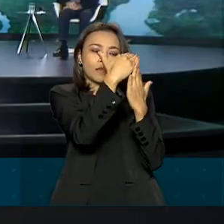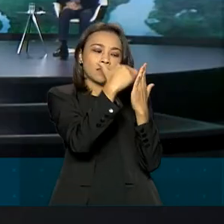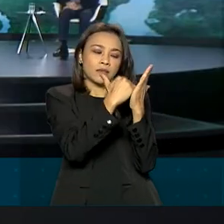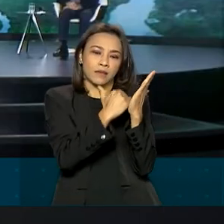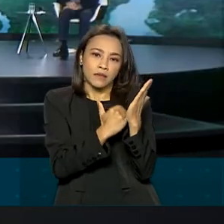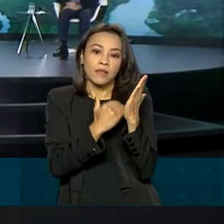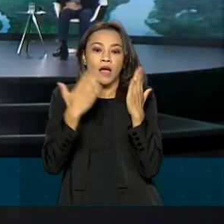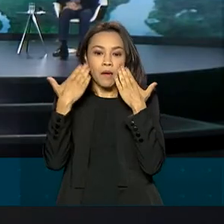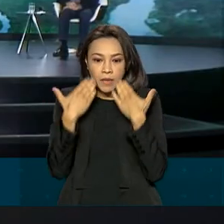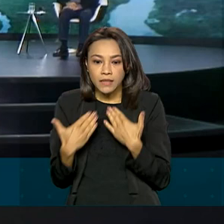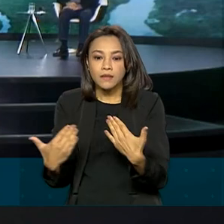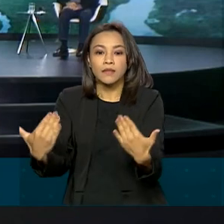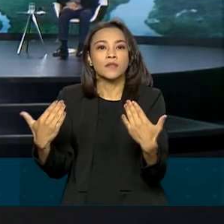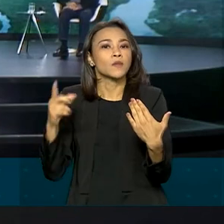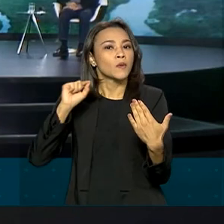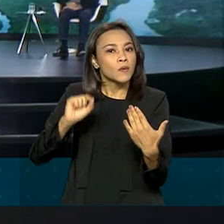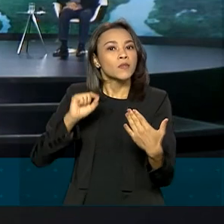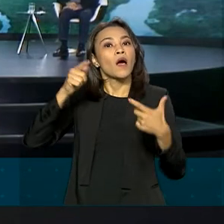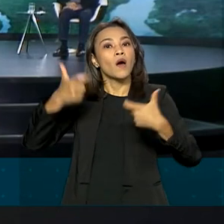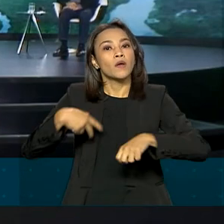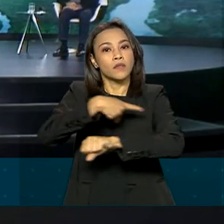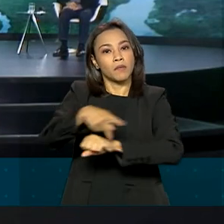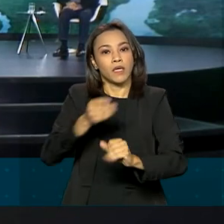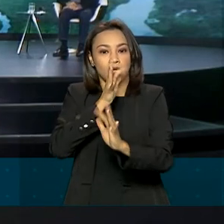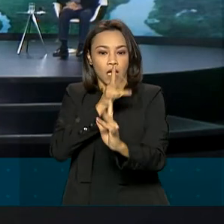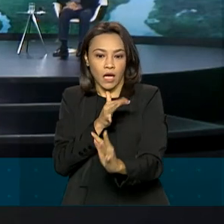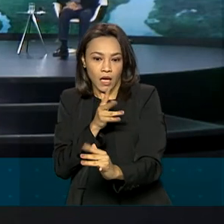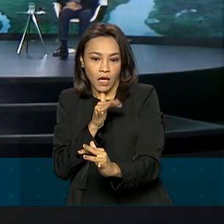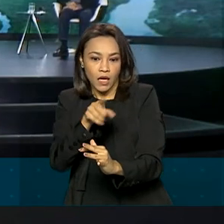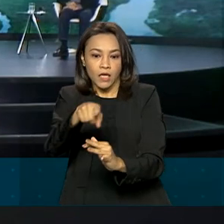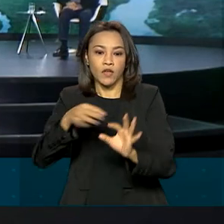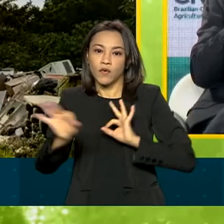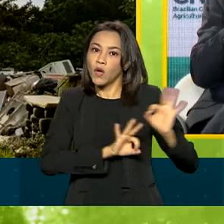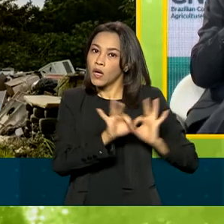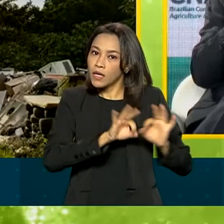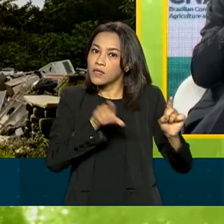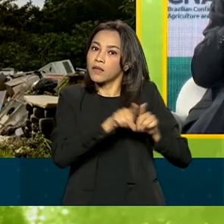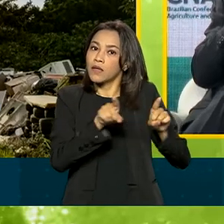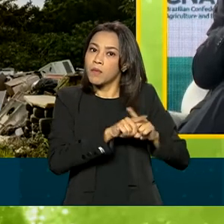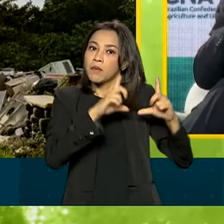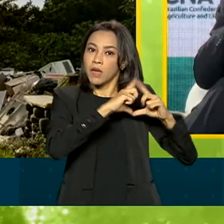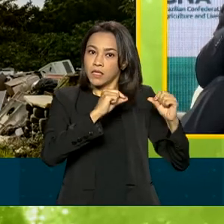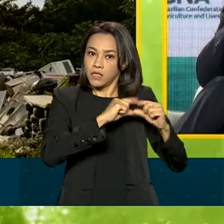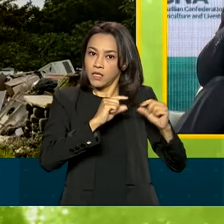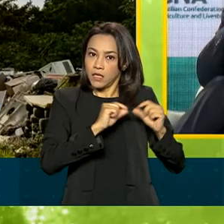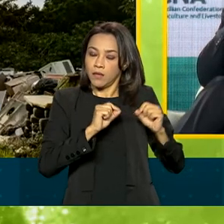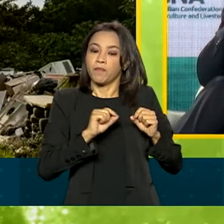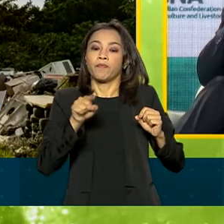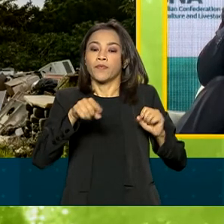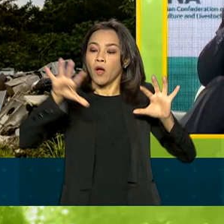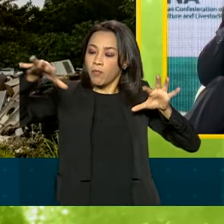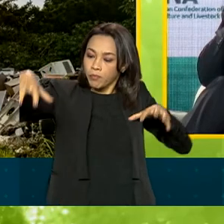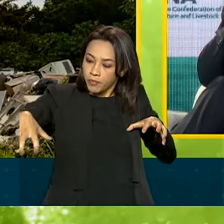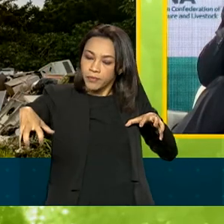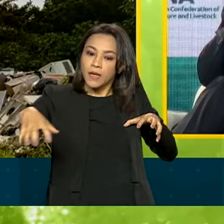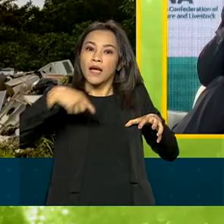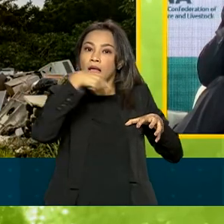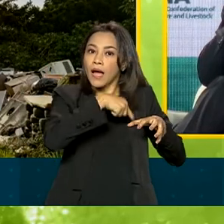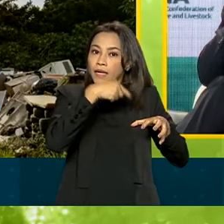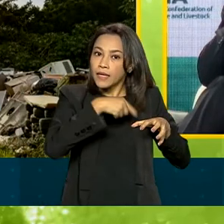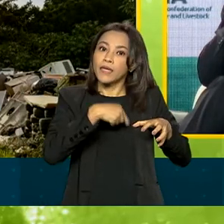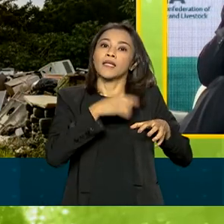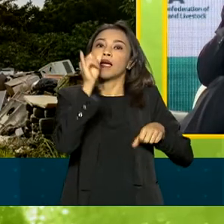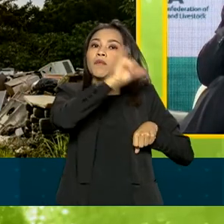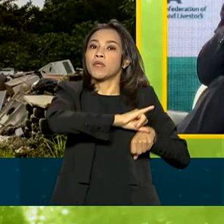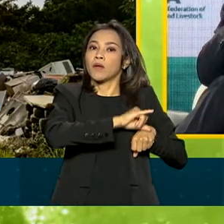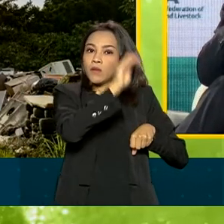com apresentações feitas a partir de Glasgow e do espaço montado em Brasília. No último dia de conferência, na capital federal, o